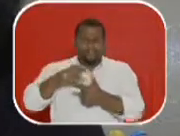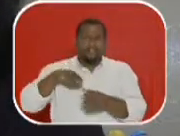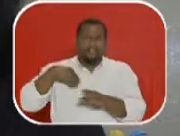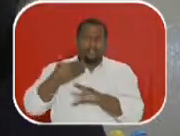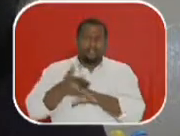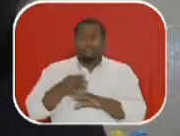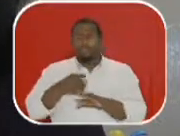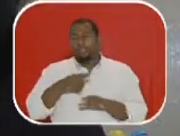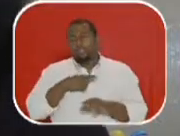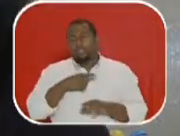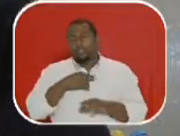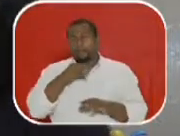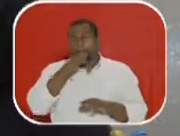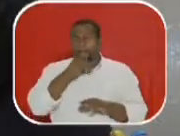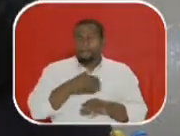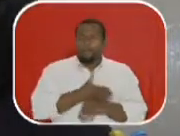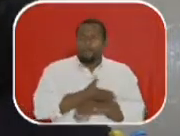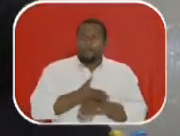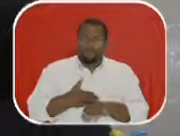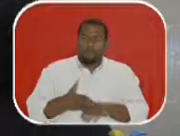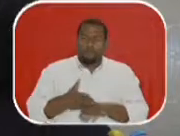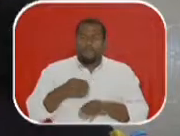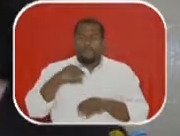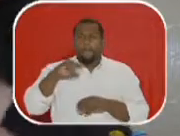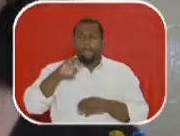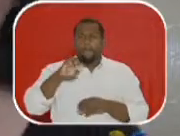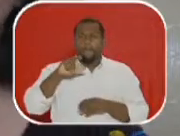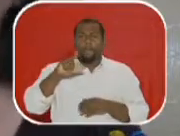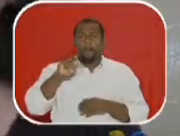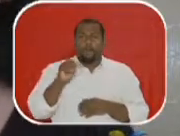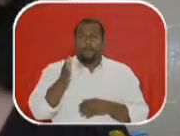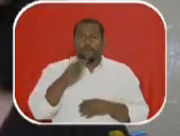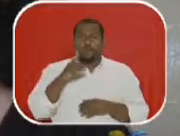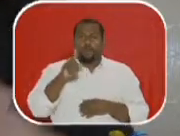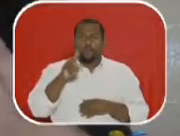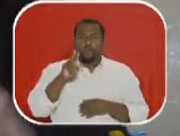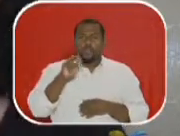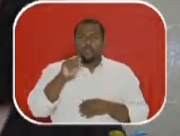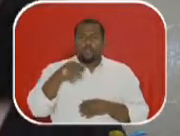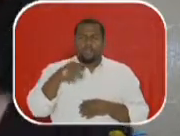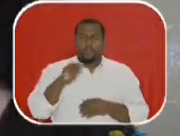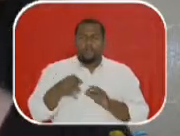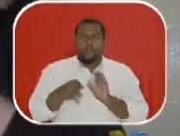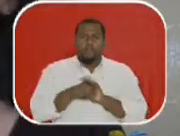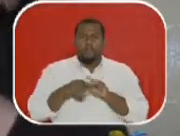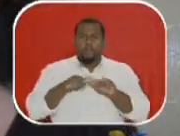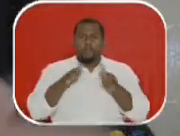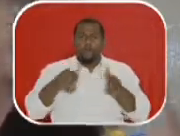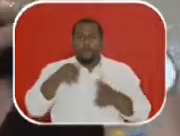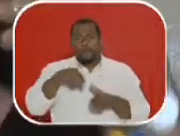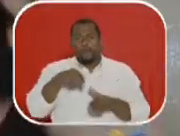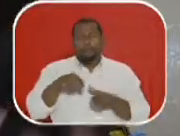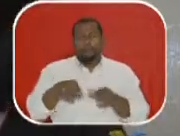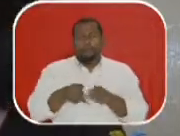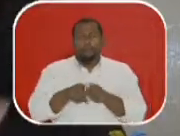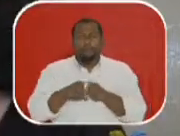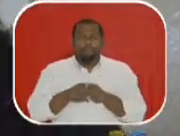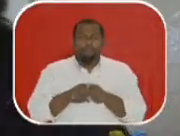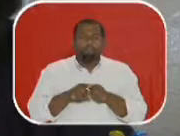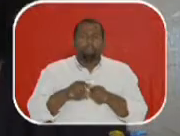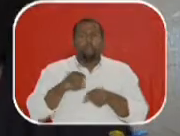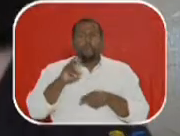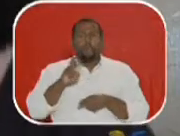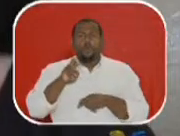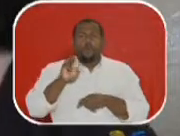casam, né? Porque a gente tem a tradição do melodrama, você tem o melodrama de palco, mas você tem o melodrama romance.